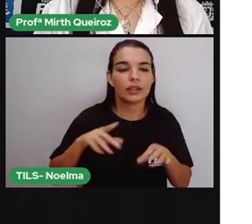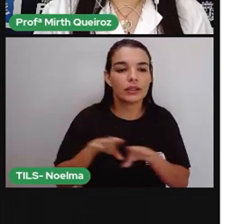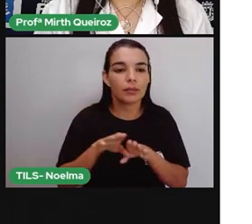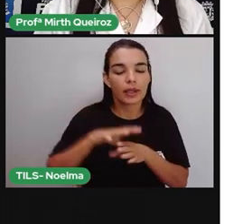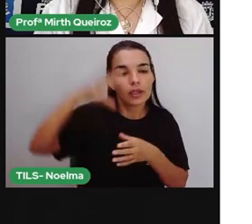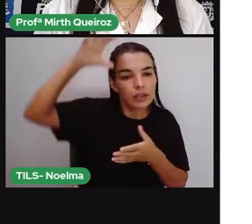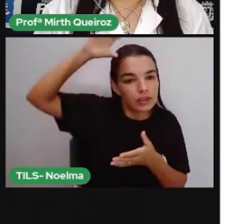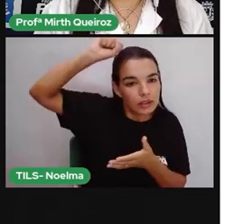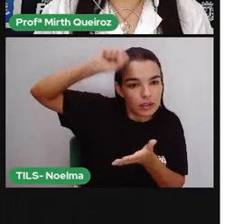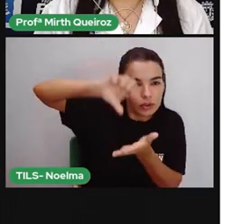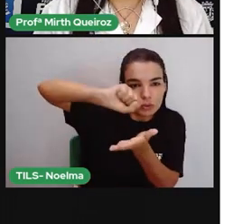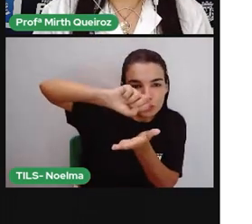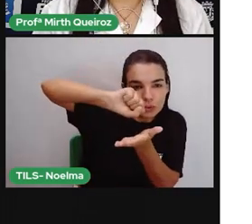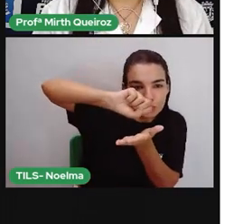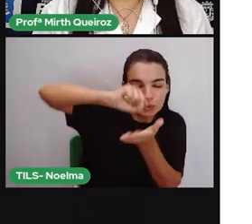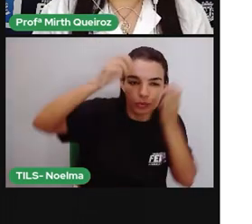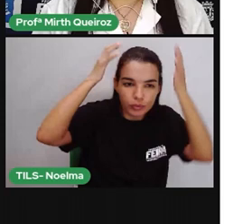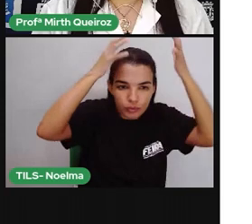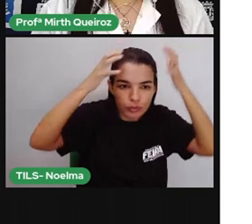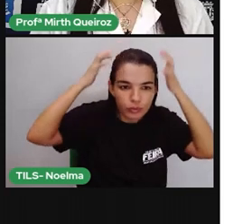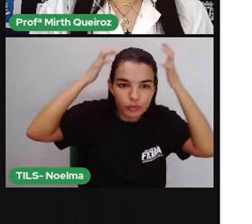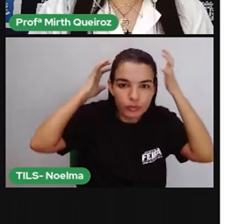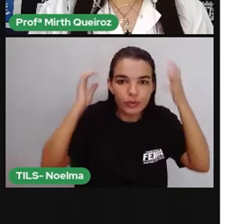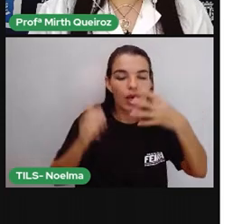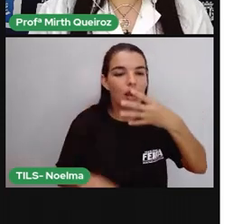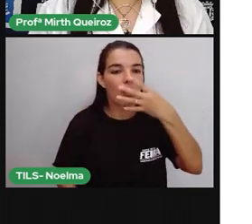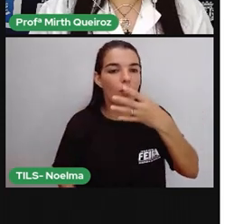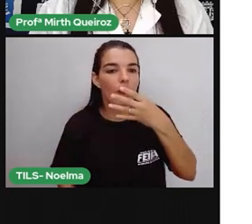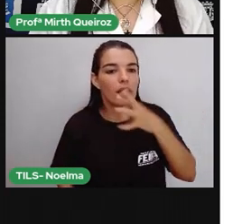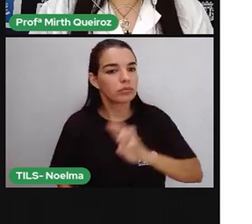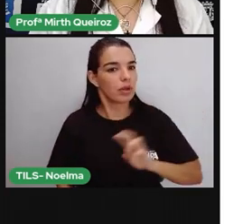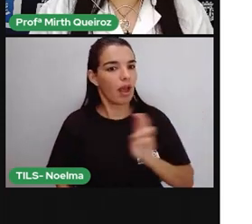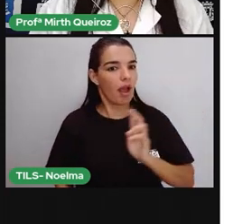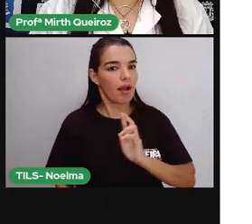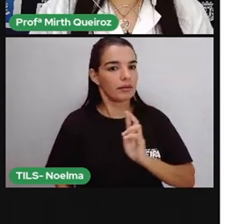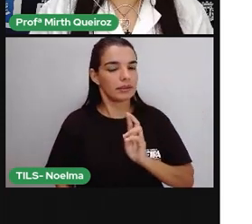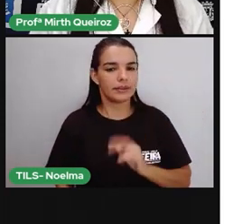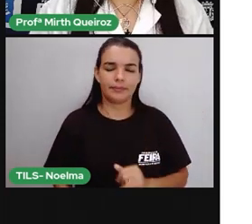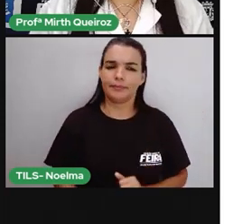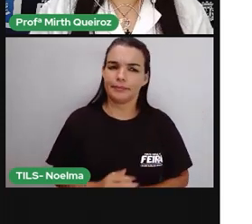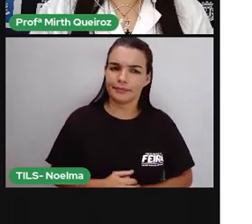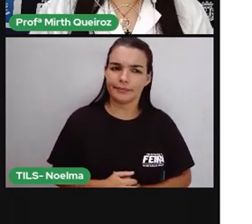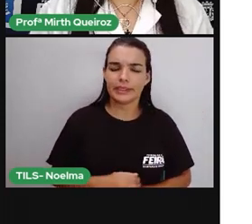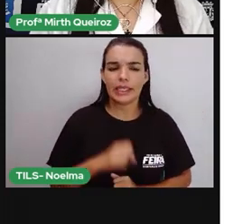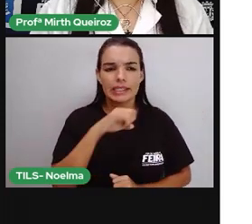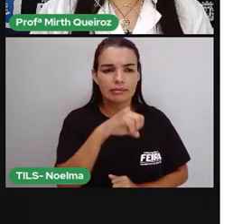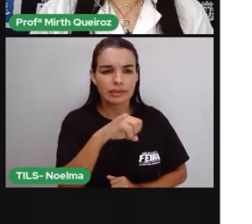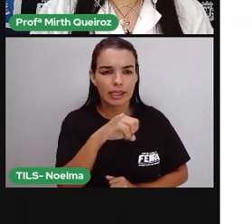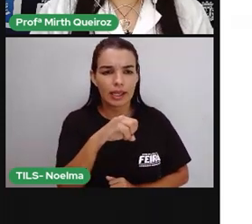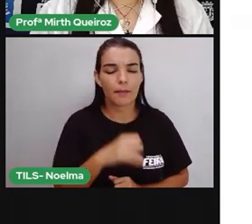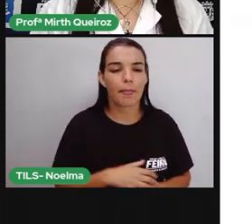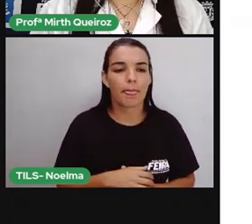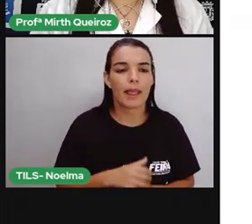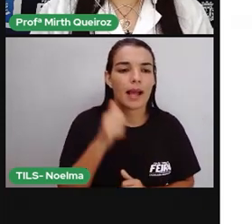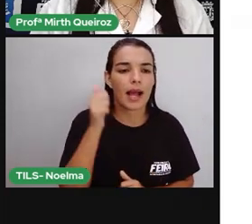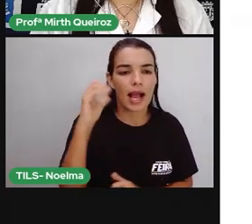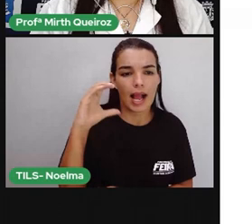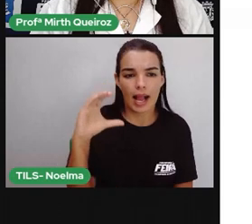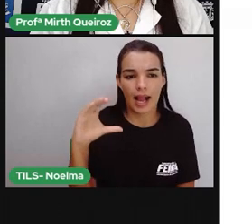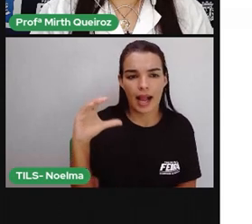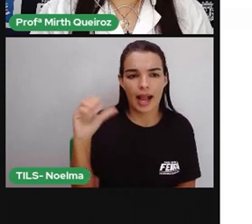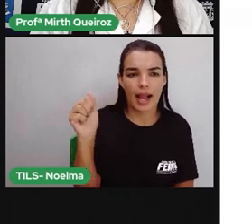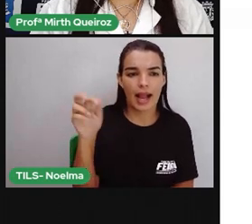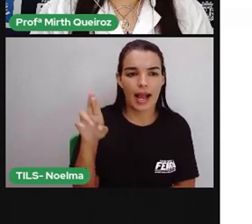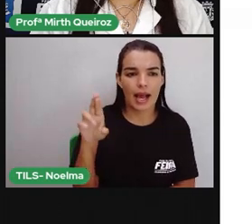4 reais, certo? Se Caroline comprou 2 produtos diferentes com uma cédula de